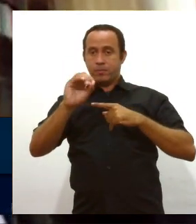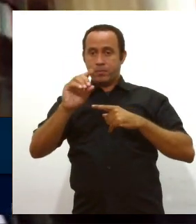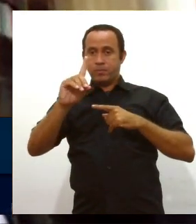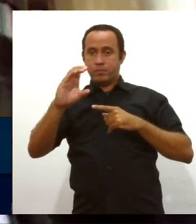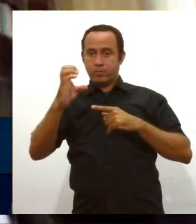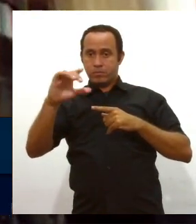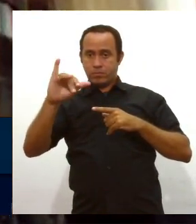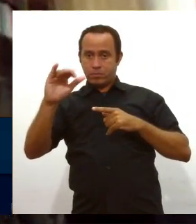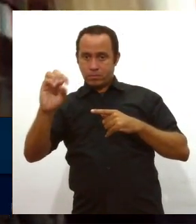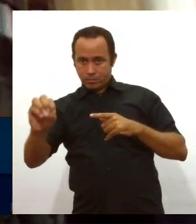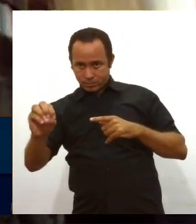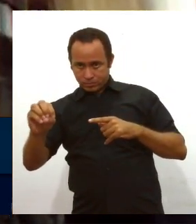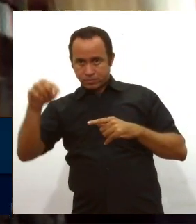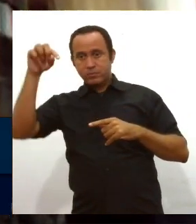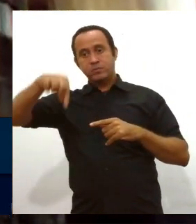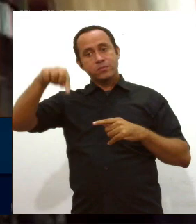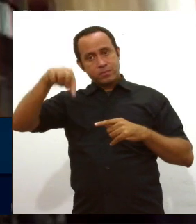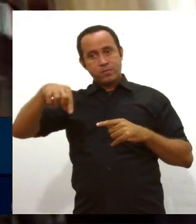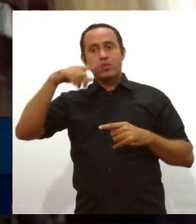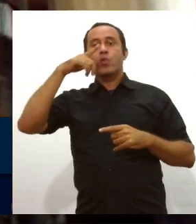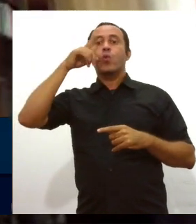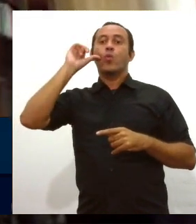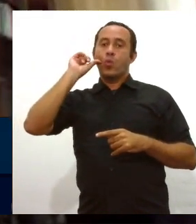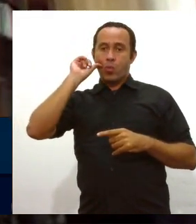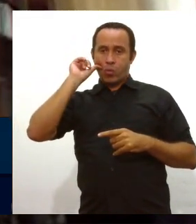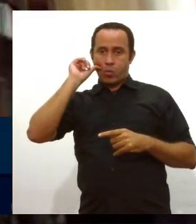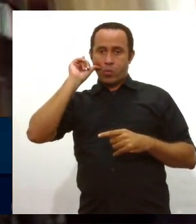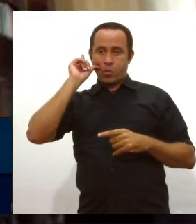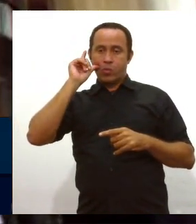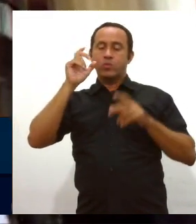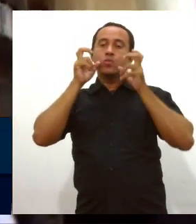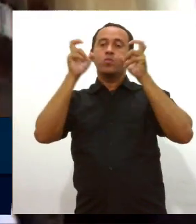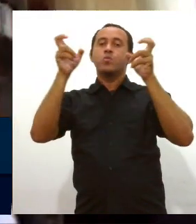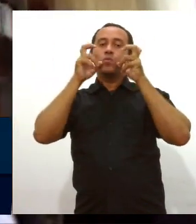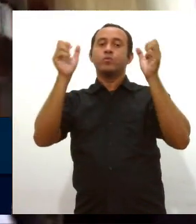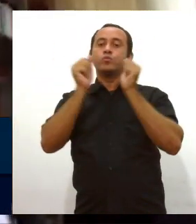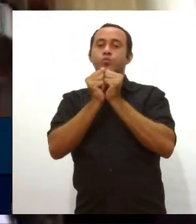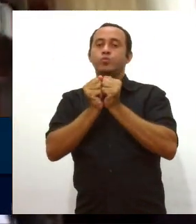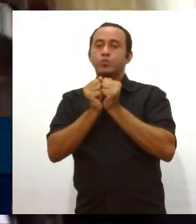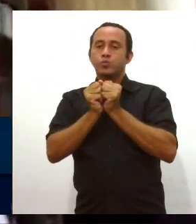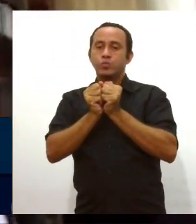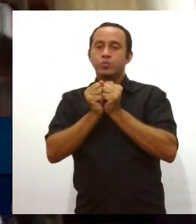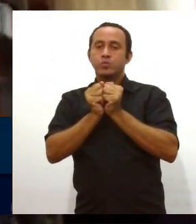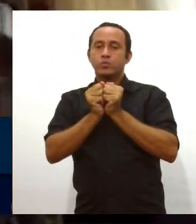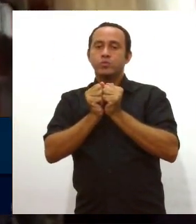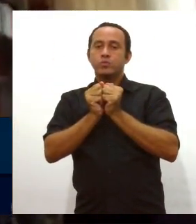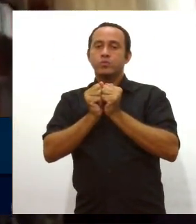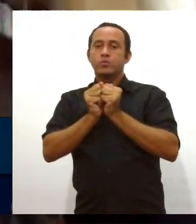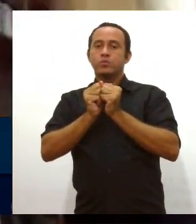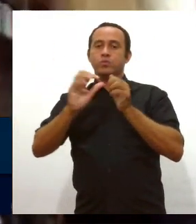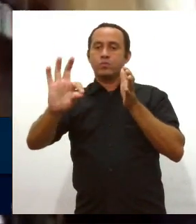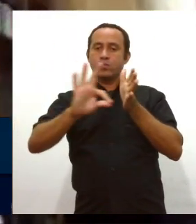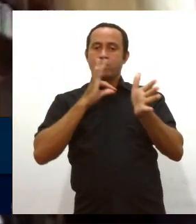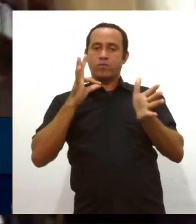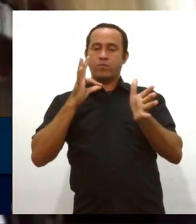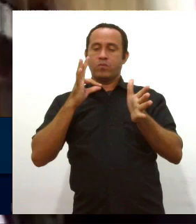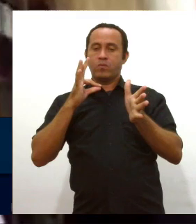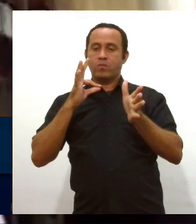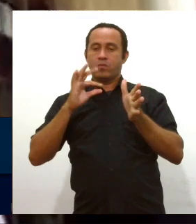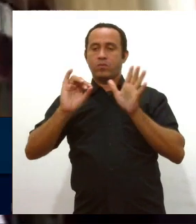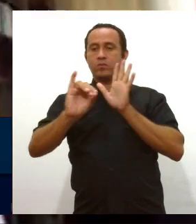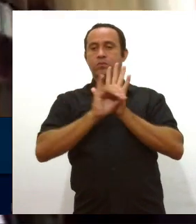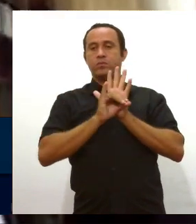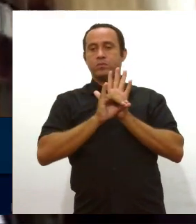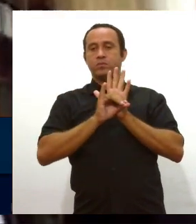na nossa capital. E, presidente, ontem, junto com o Grito dos Excluídos, o Fórum de Entidades Negras de Sergipe